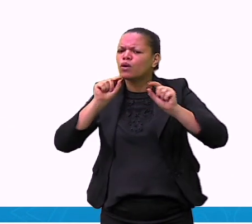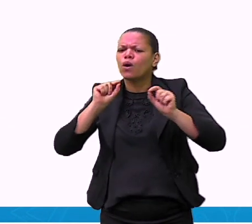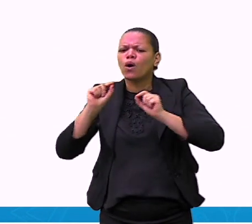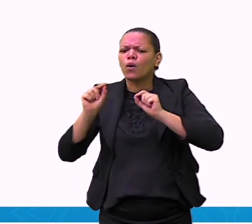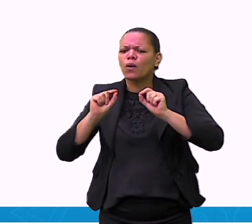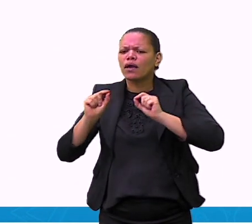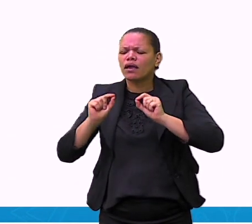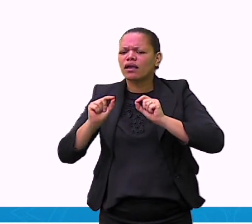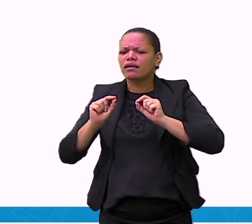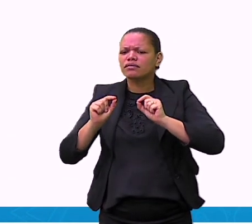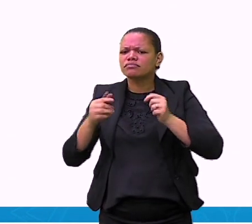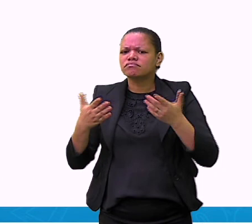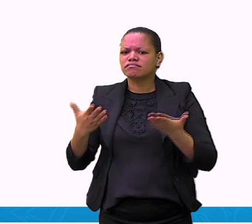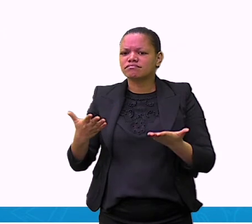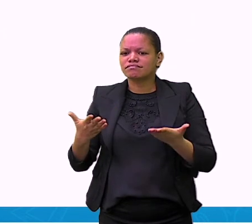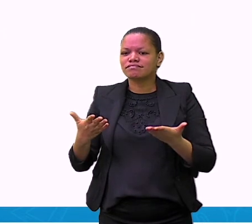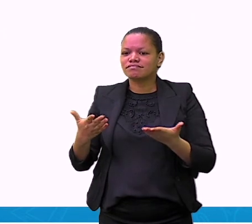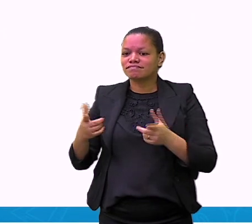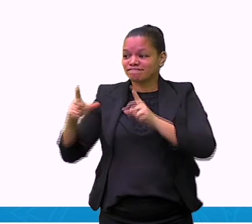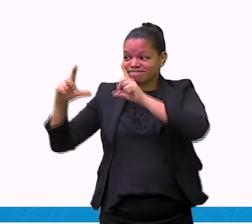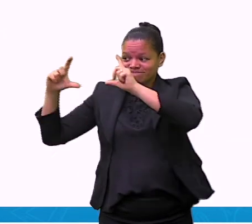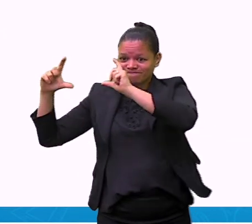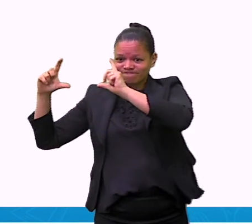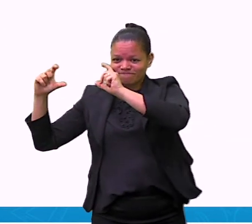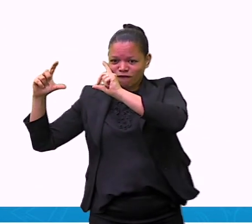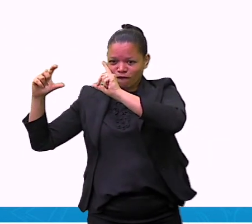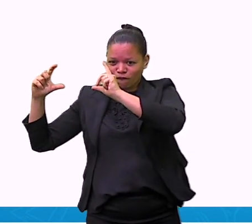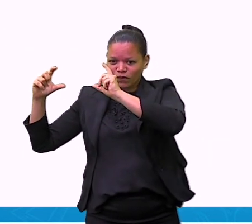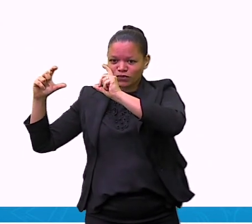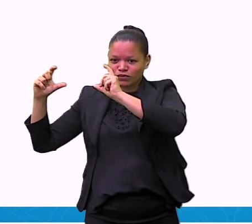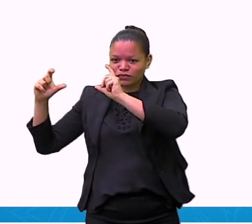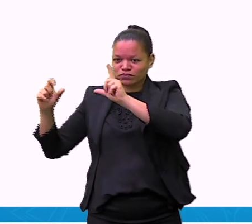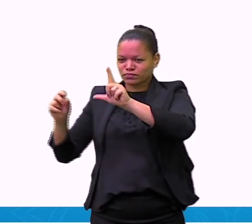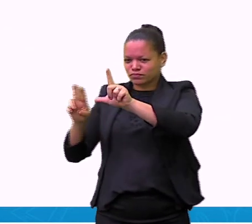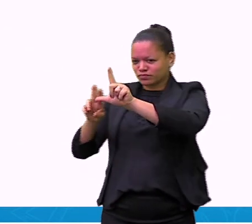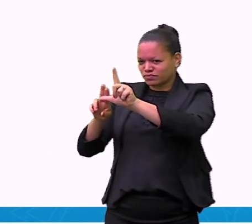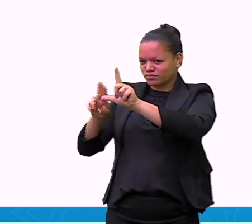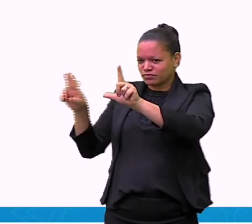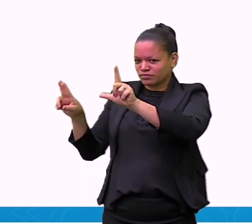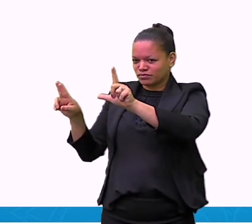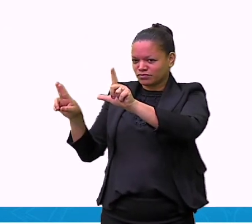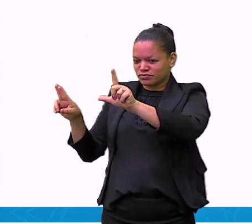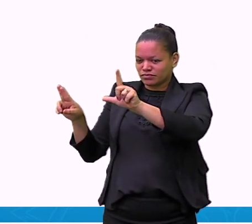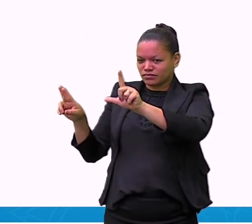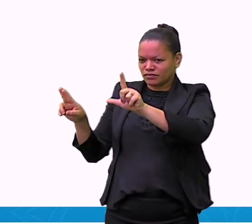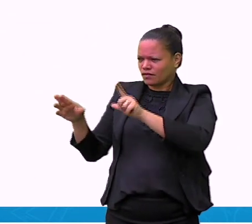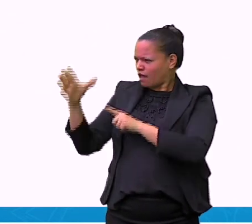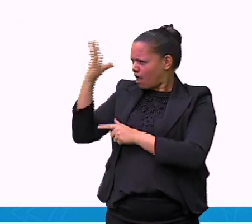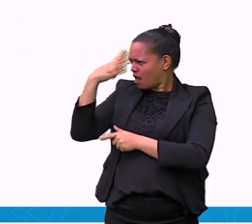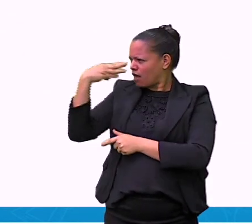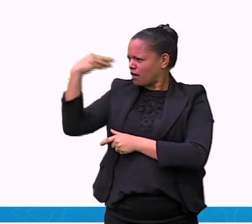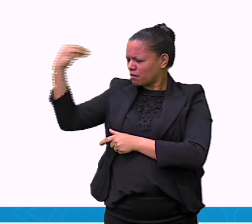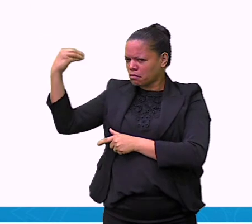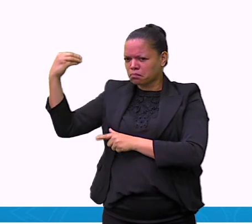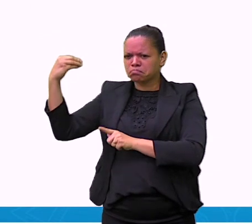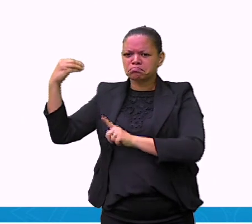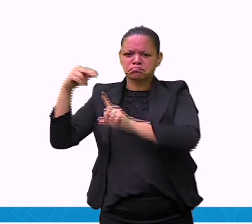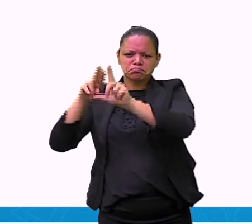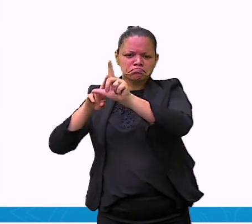muito? Foto, legenda, imagem, legenda. Nós aprendemos